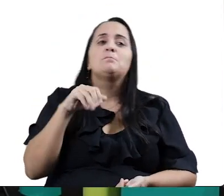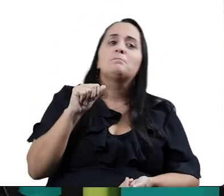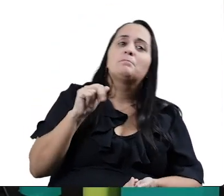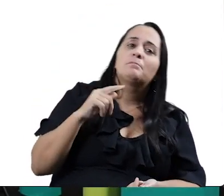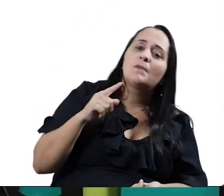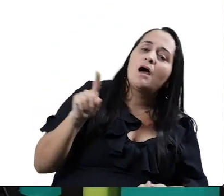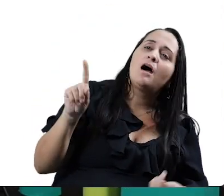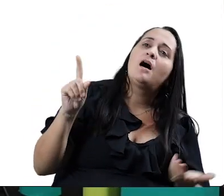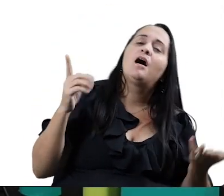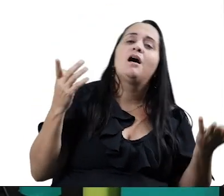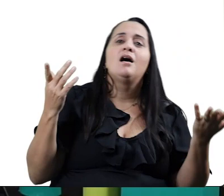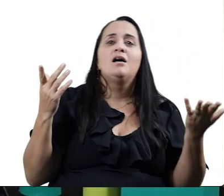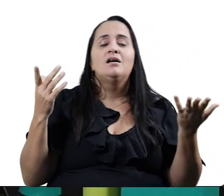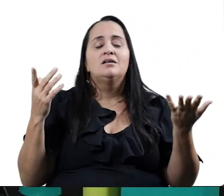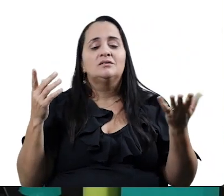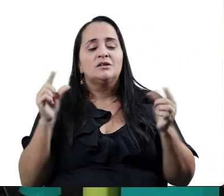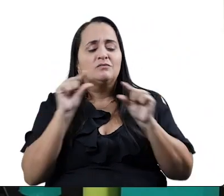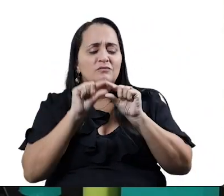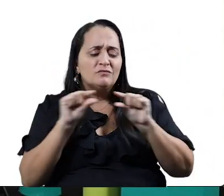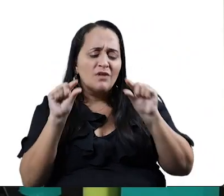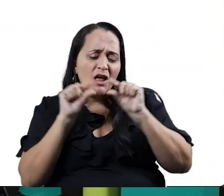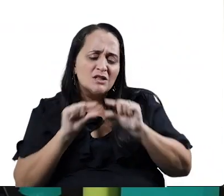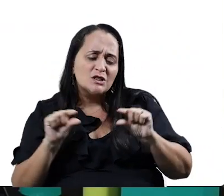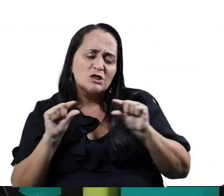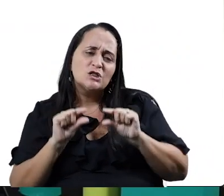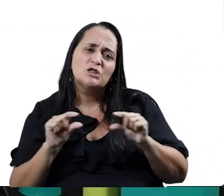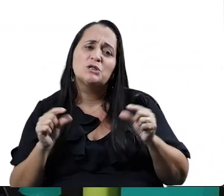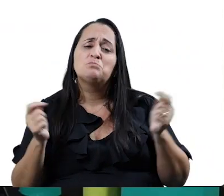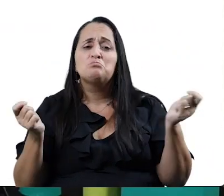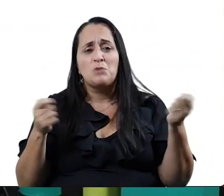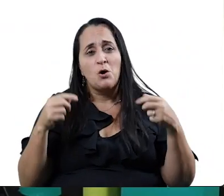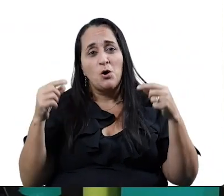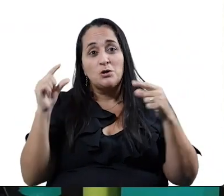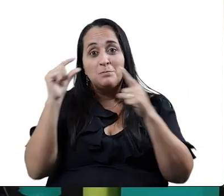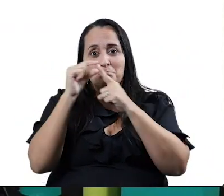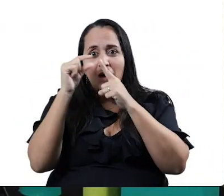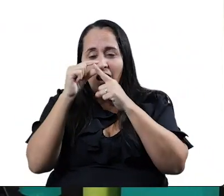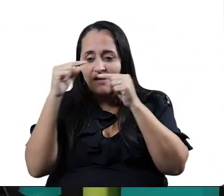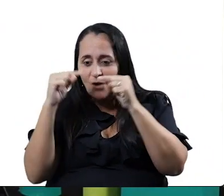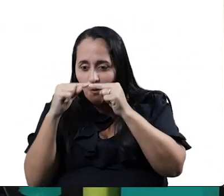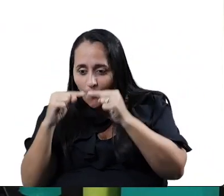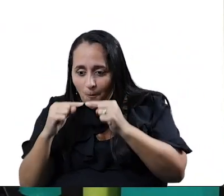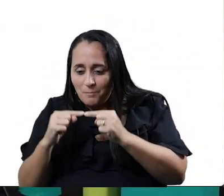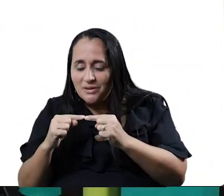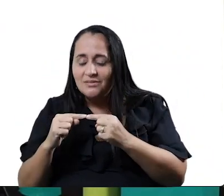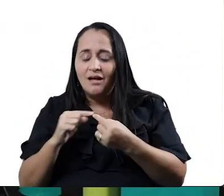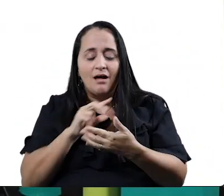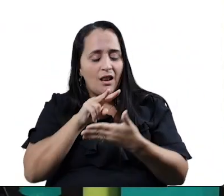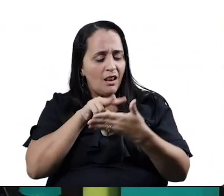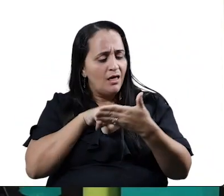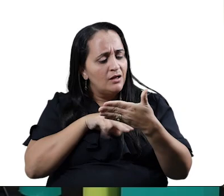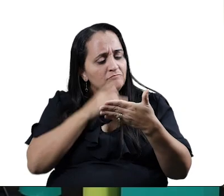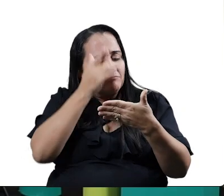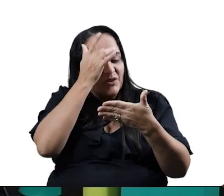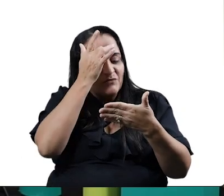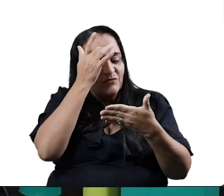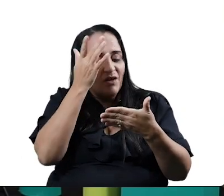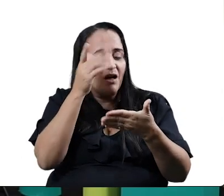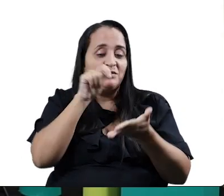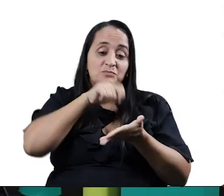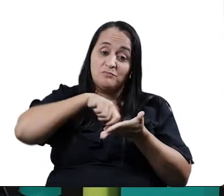compor versinhos e vocês vão aprender assim, dessa forma, a ler com mais